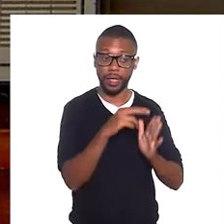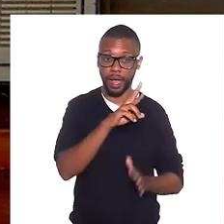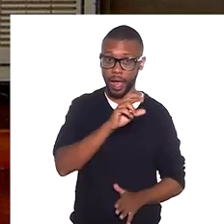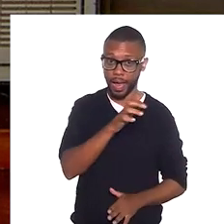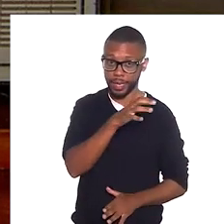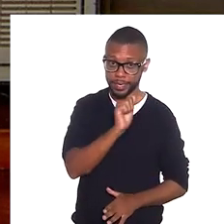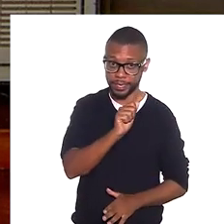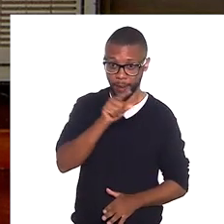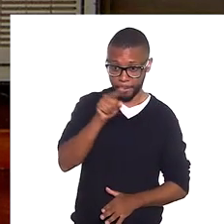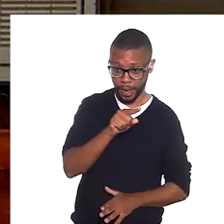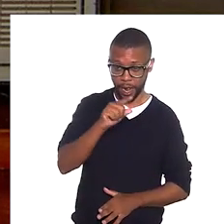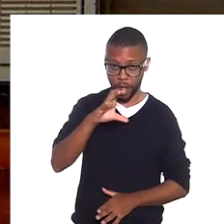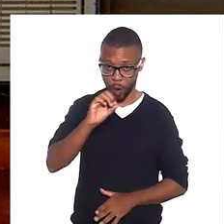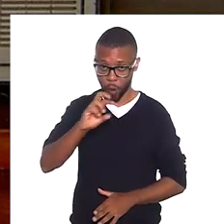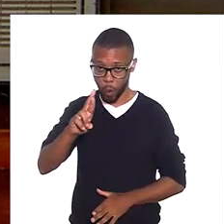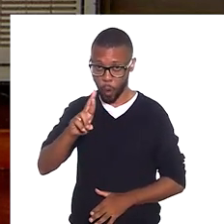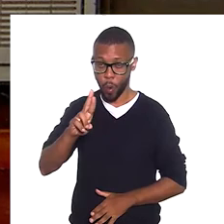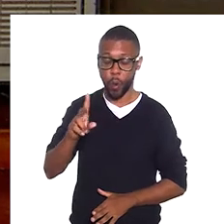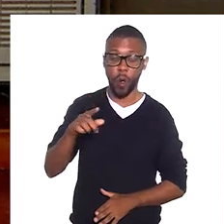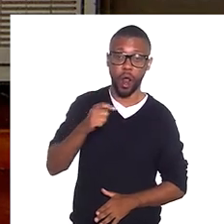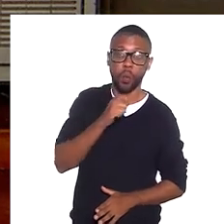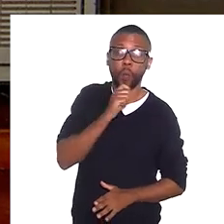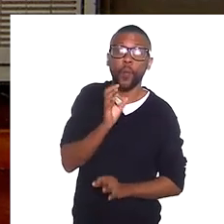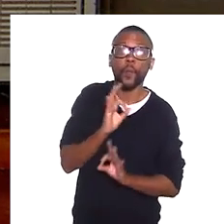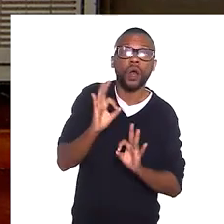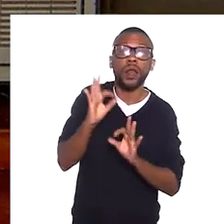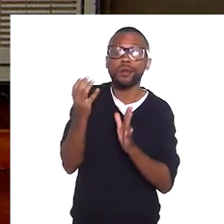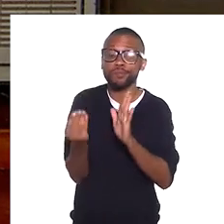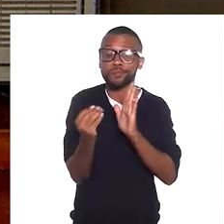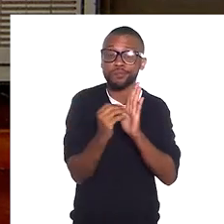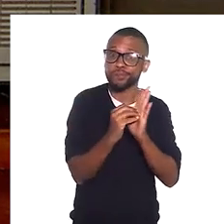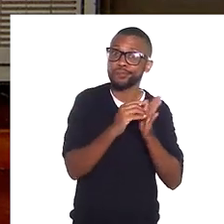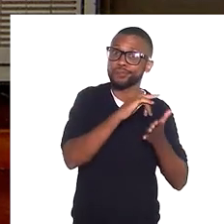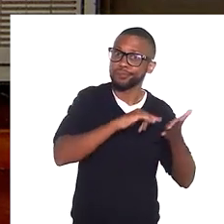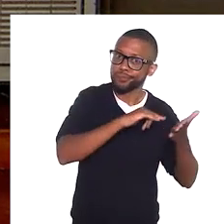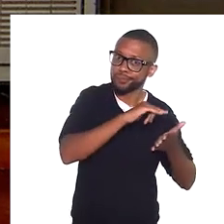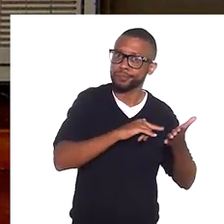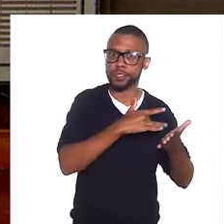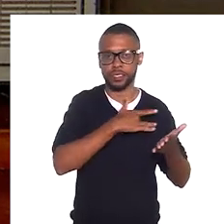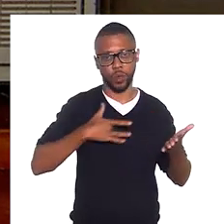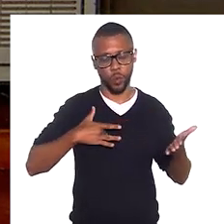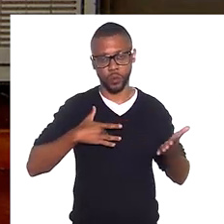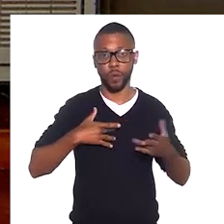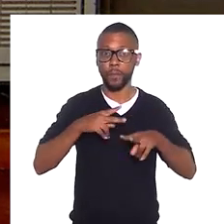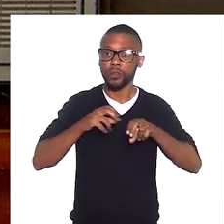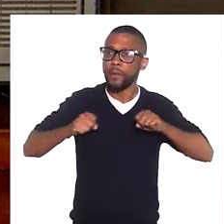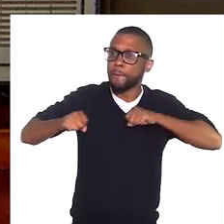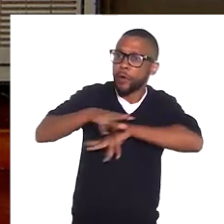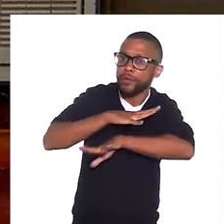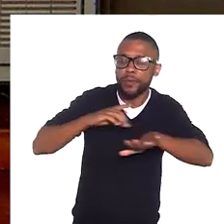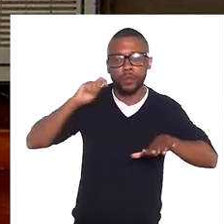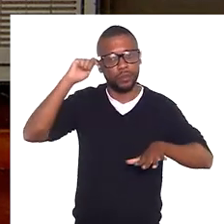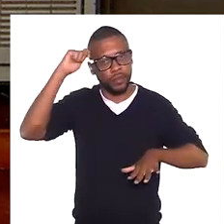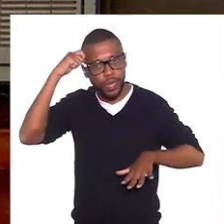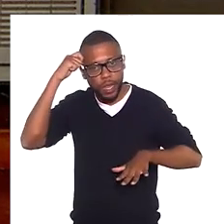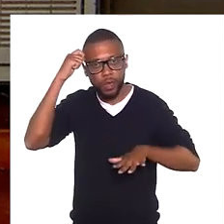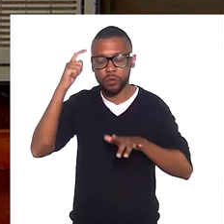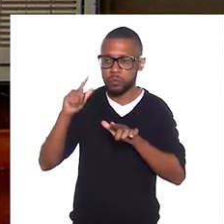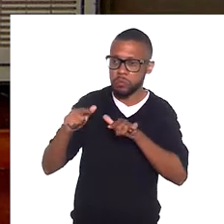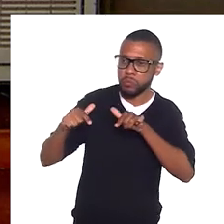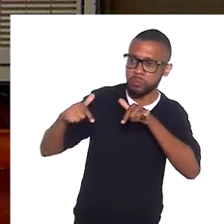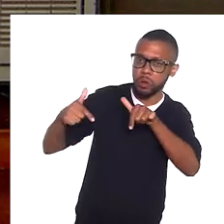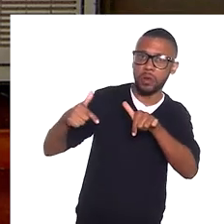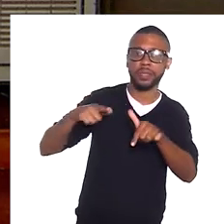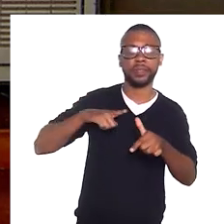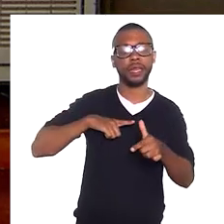é uma rotina no Sistema Único de Saúde. Por isso, o Movimento Negro e Especialistas em Relações Raciais vem promovendo uma série de ações